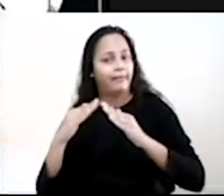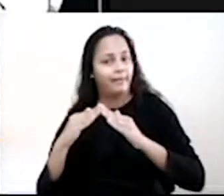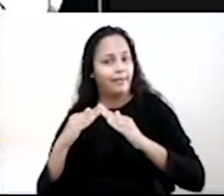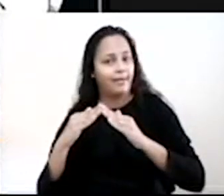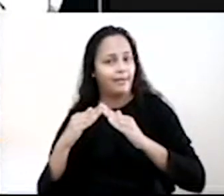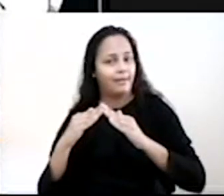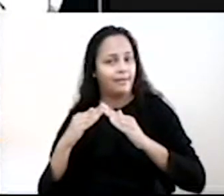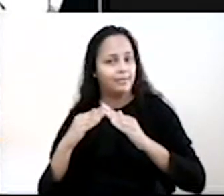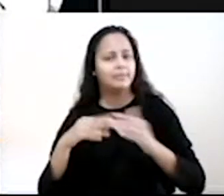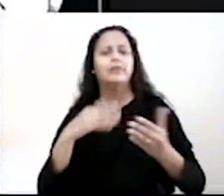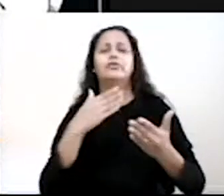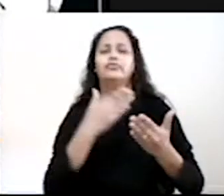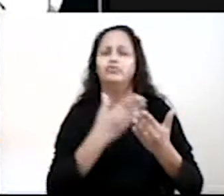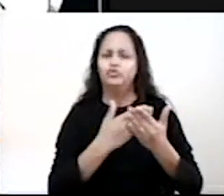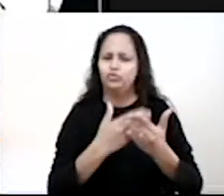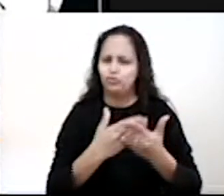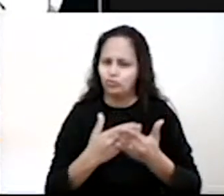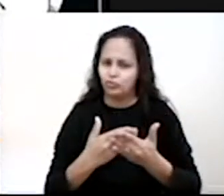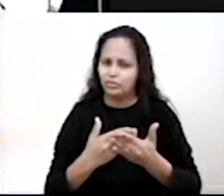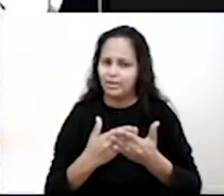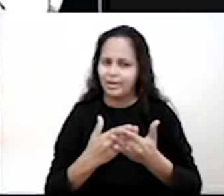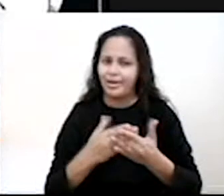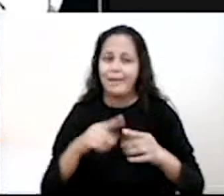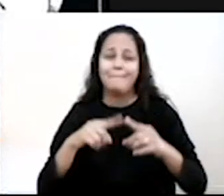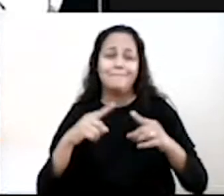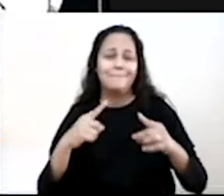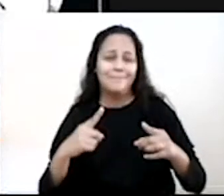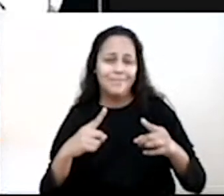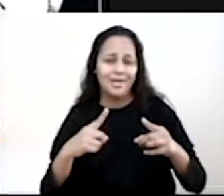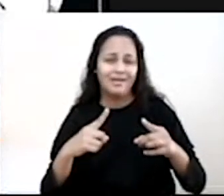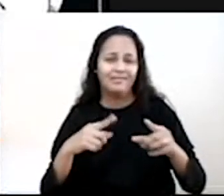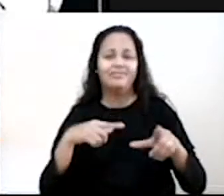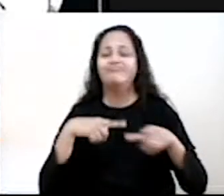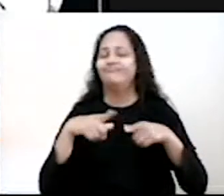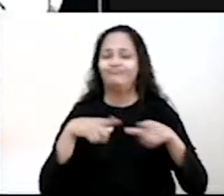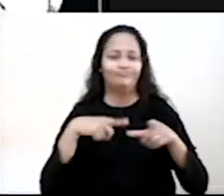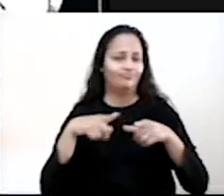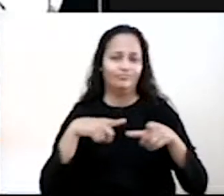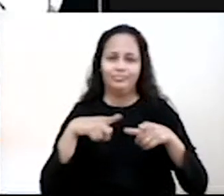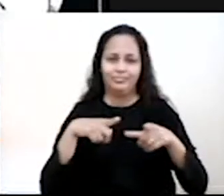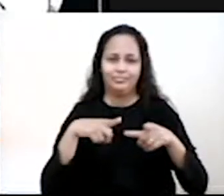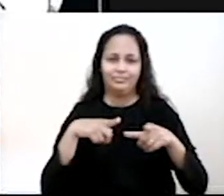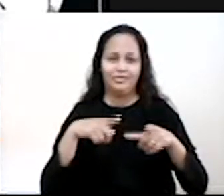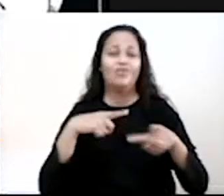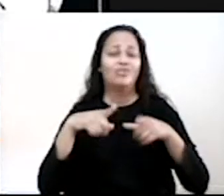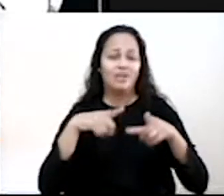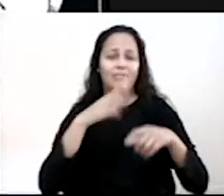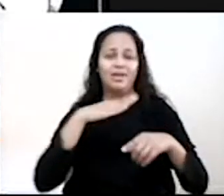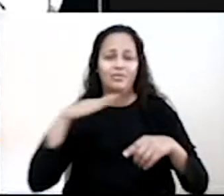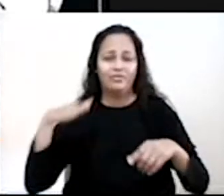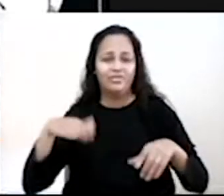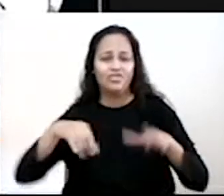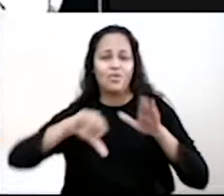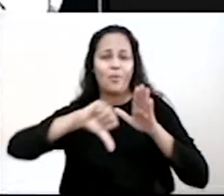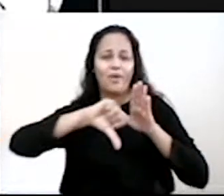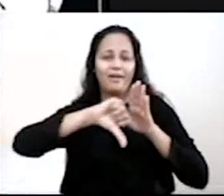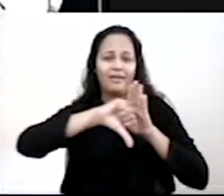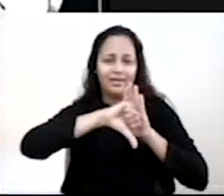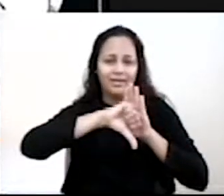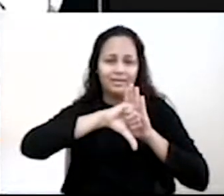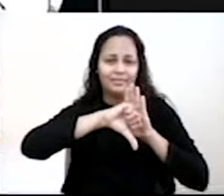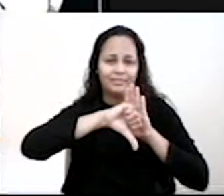desempenhar bem nos estudos, mas não trabalhar. Então, a gente viu que o trabalho infantil é um crime.